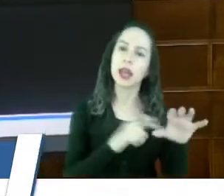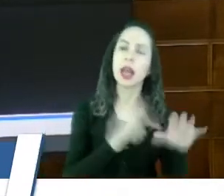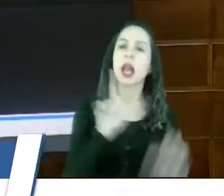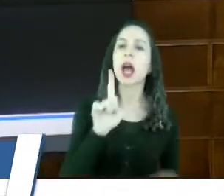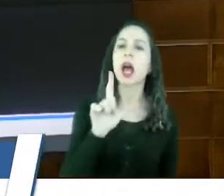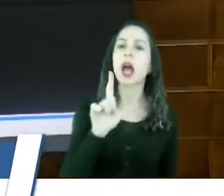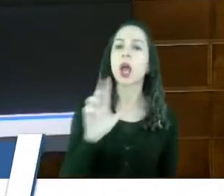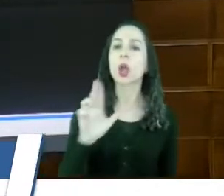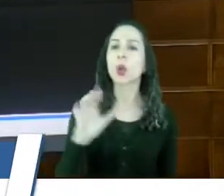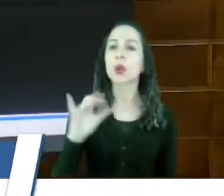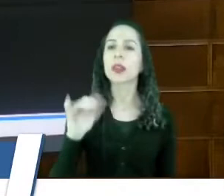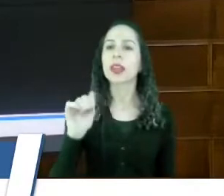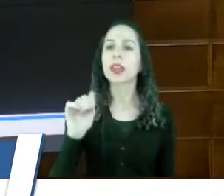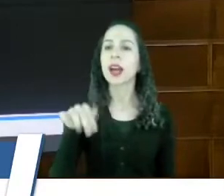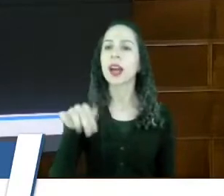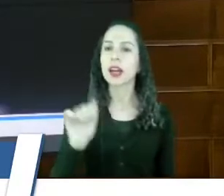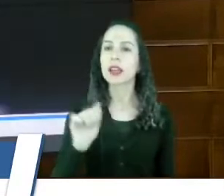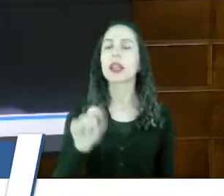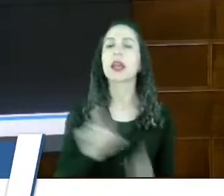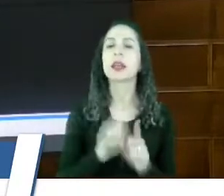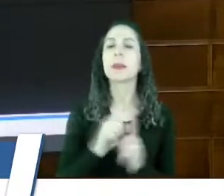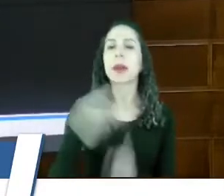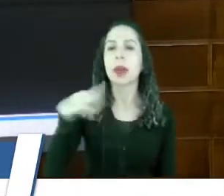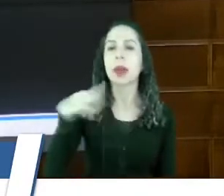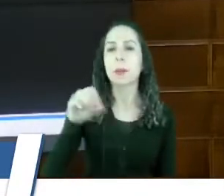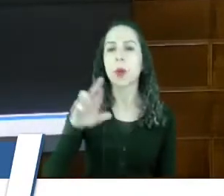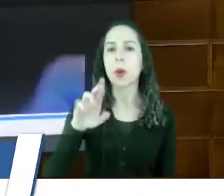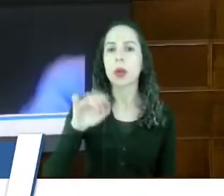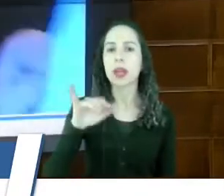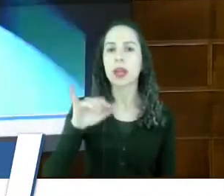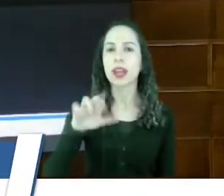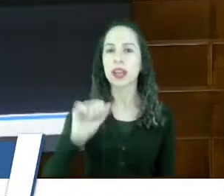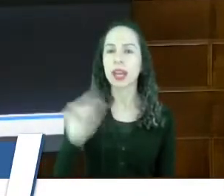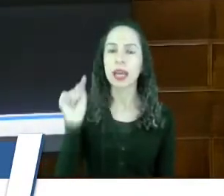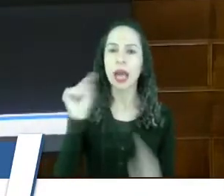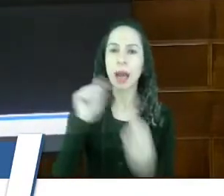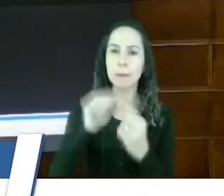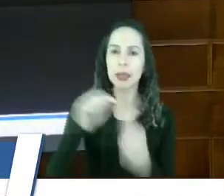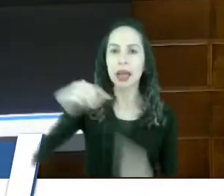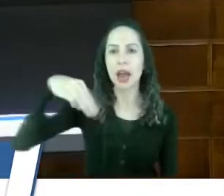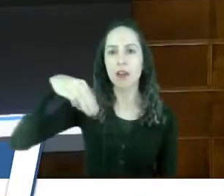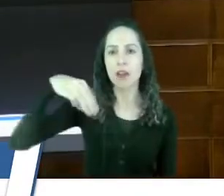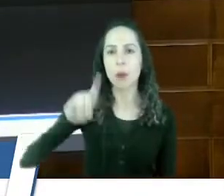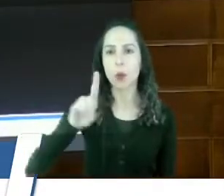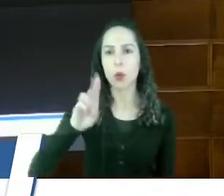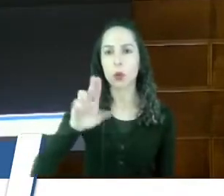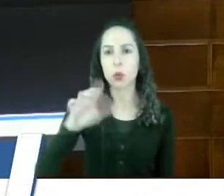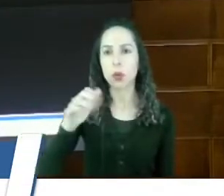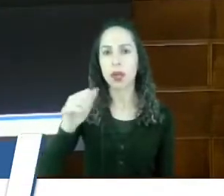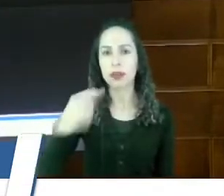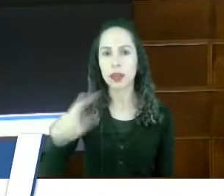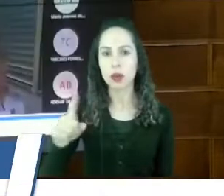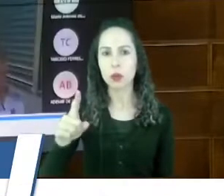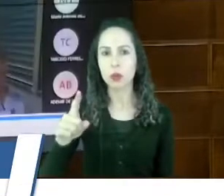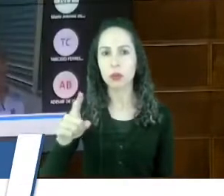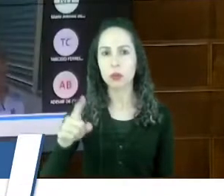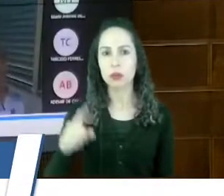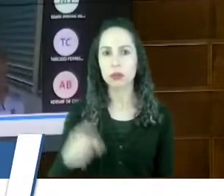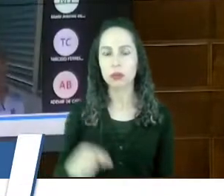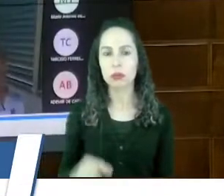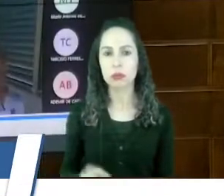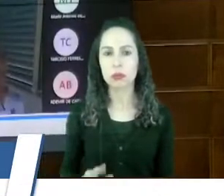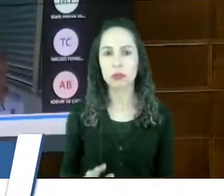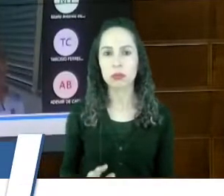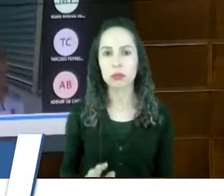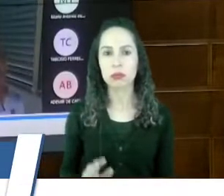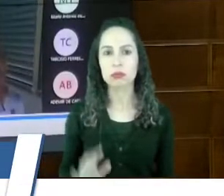Cristiane e Moreira Viegas, que aplicavam a modulação e declaram? Eu não, não declaro.